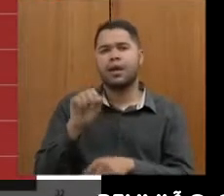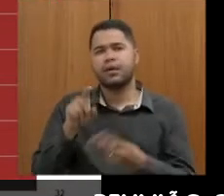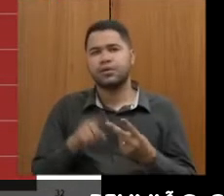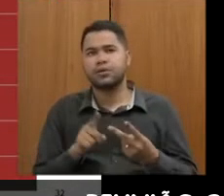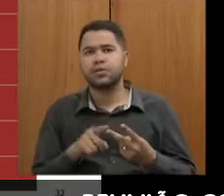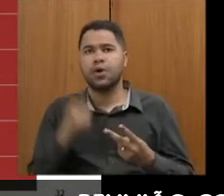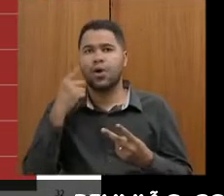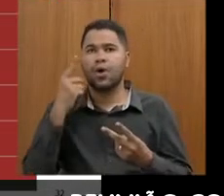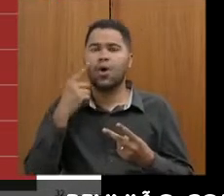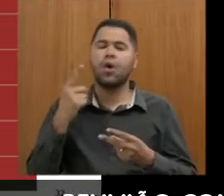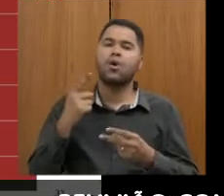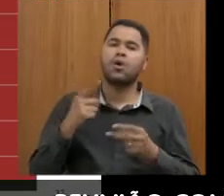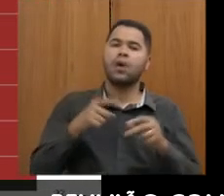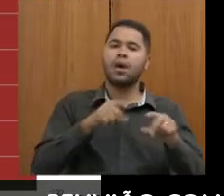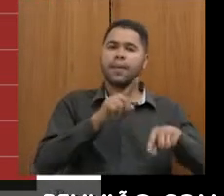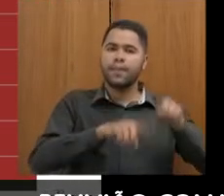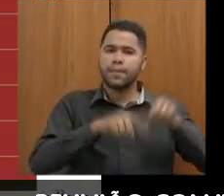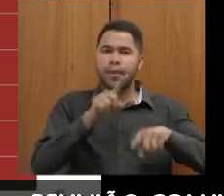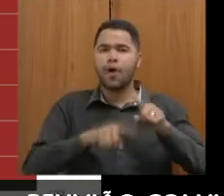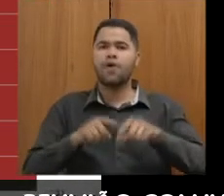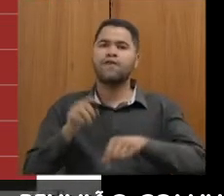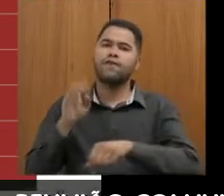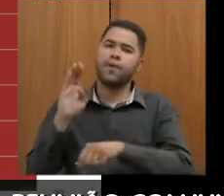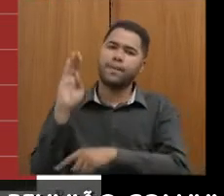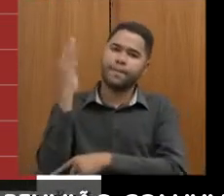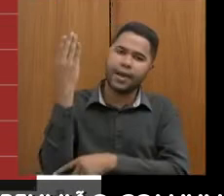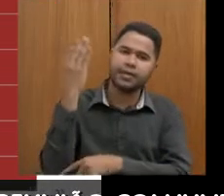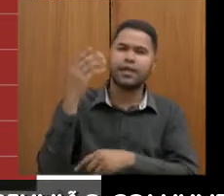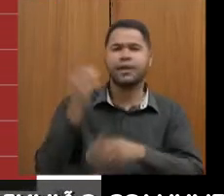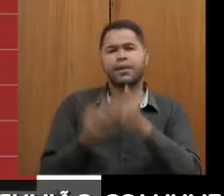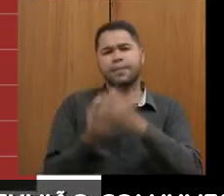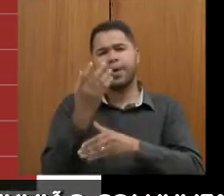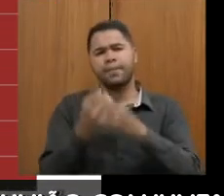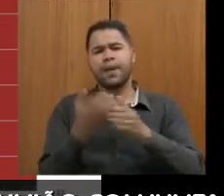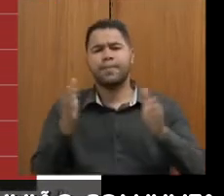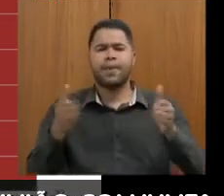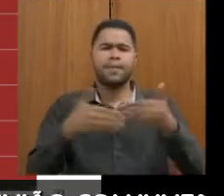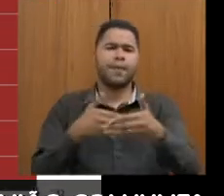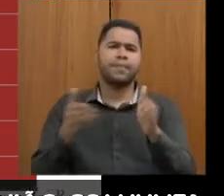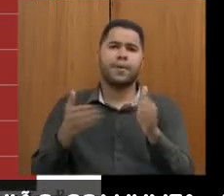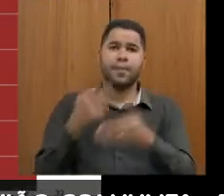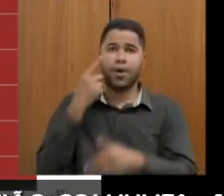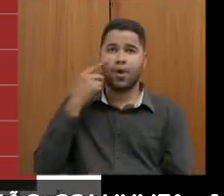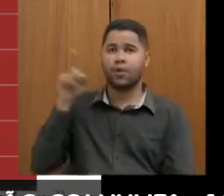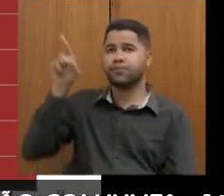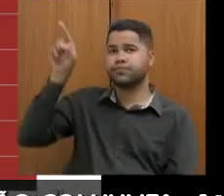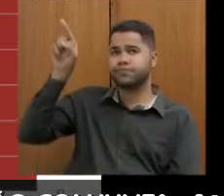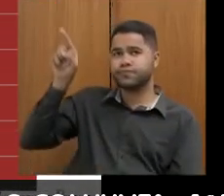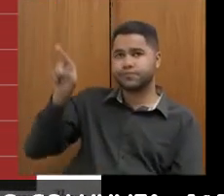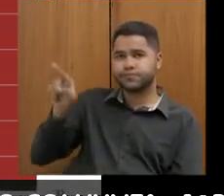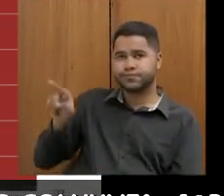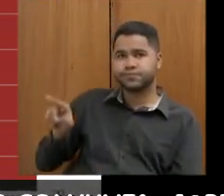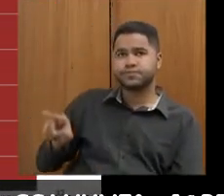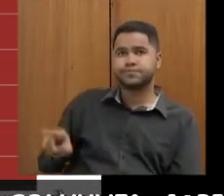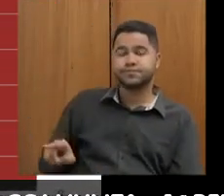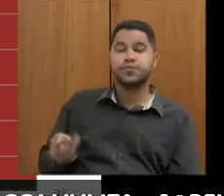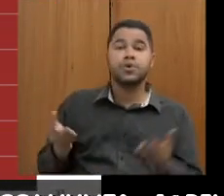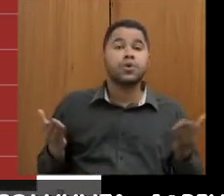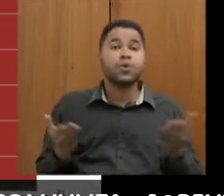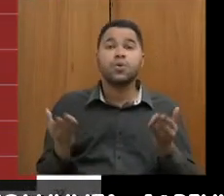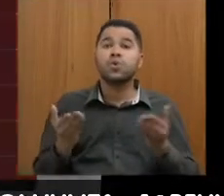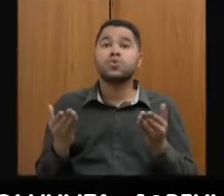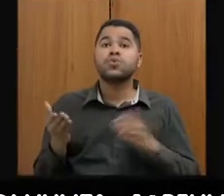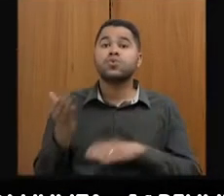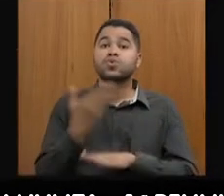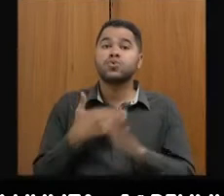móveis de madeira, móveis de metal, fabricação de aguardente, carnes, produtos, torrefação e moagem de café. Isso hoje tudo está